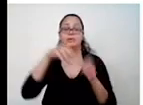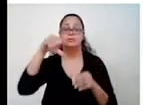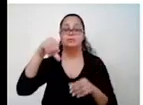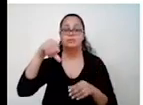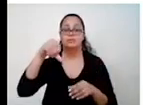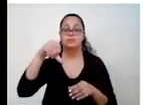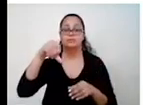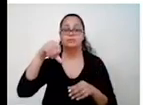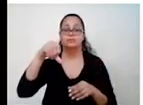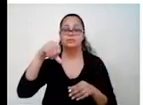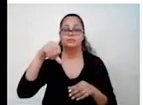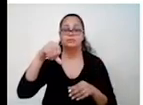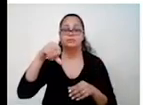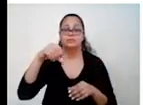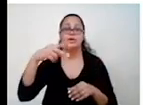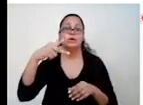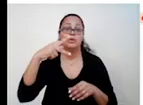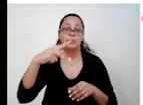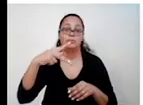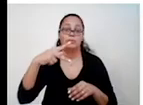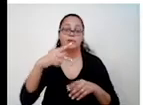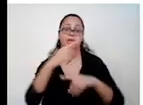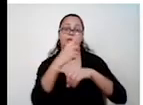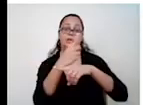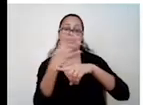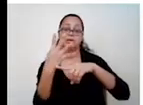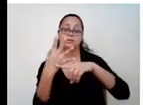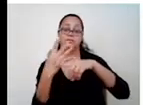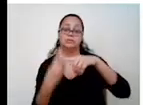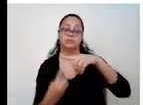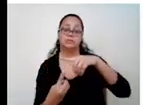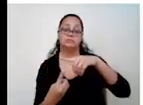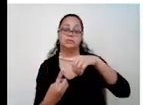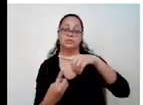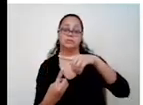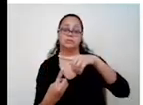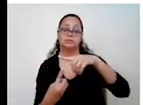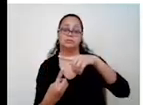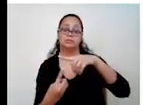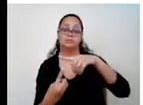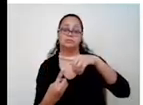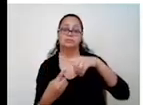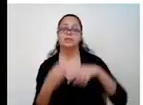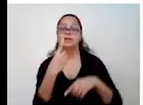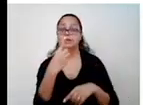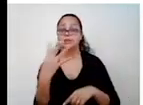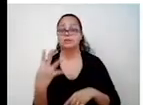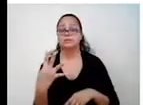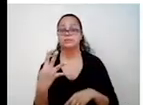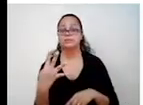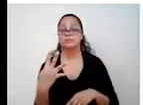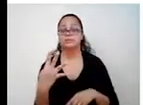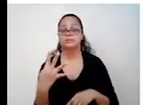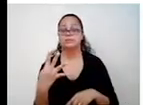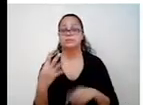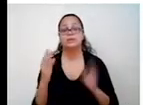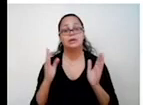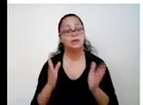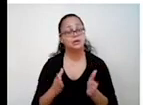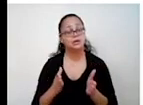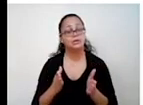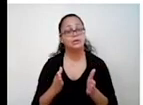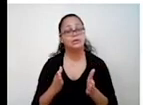Produto. C sobre A. Porque 14 dividido por 1 dá 14. Certo? Agora, aqui.